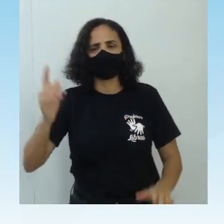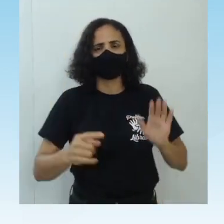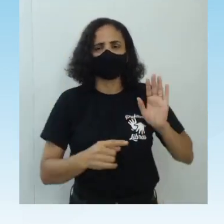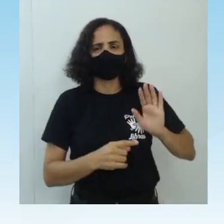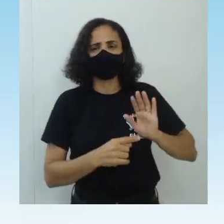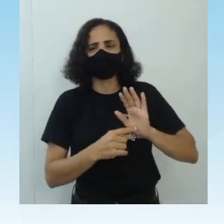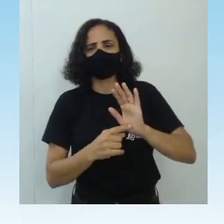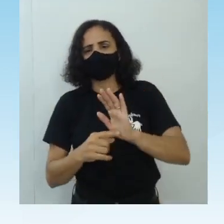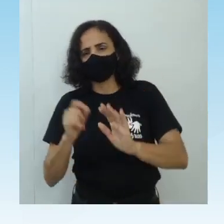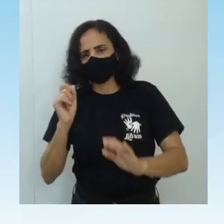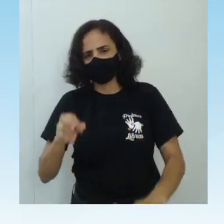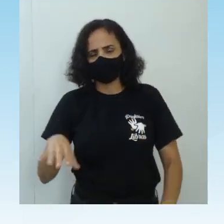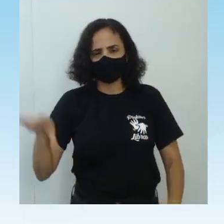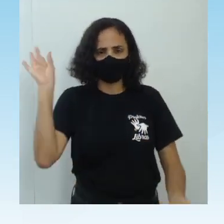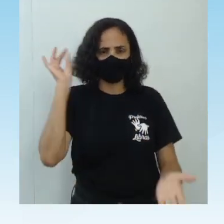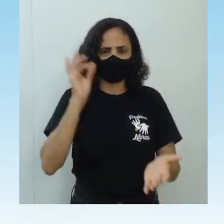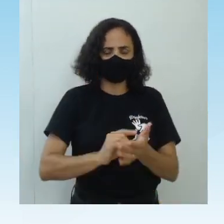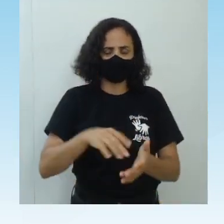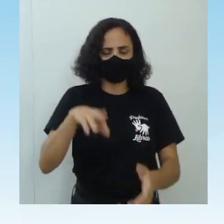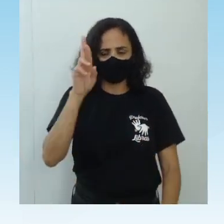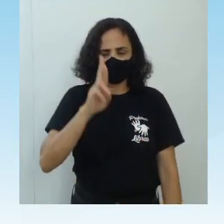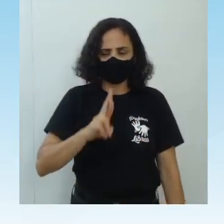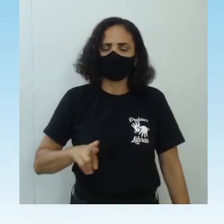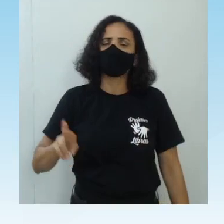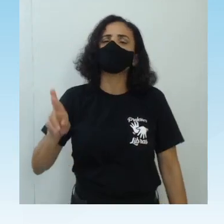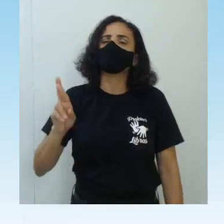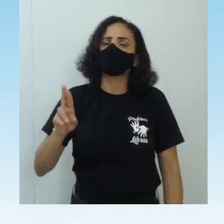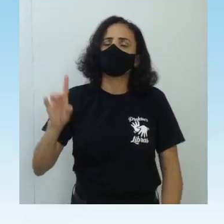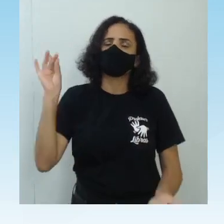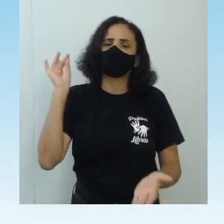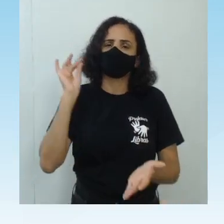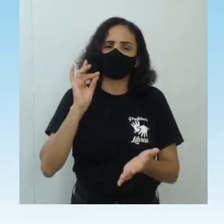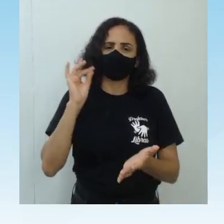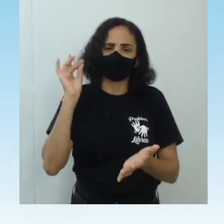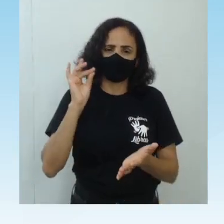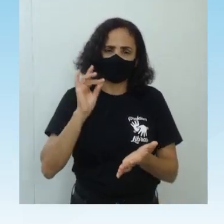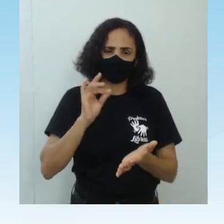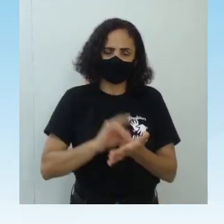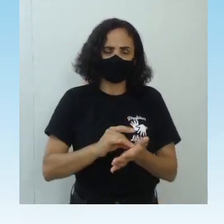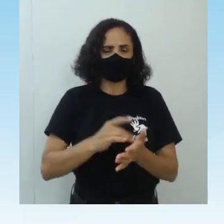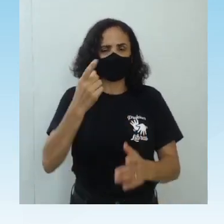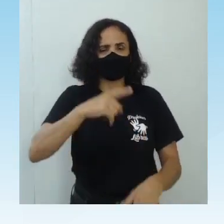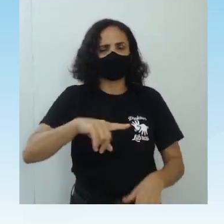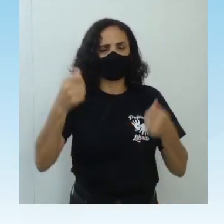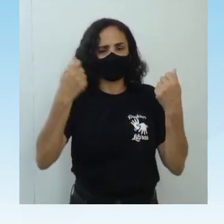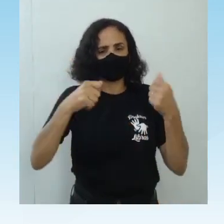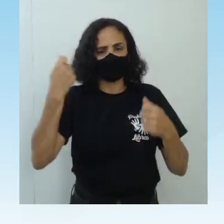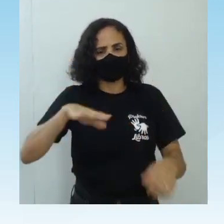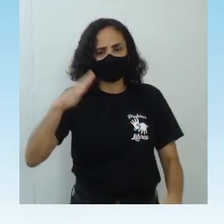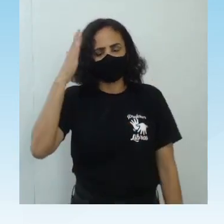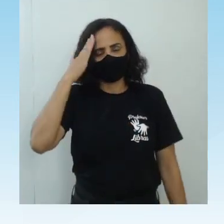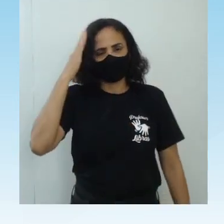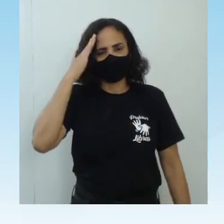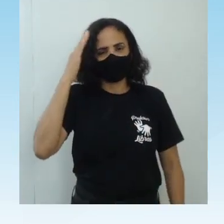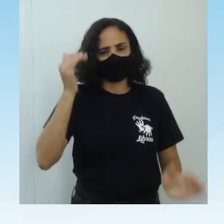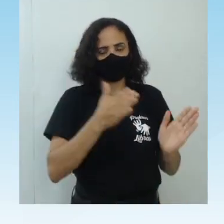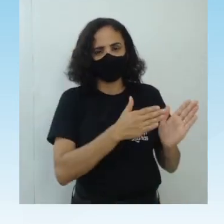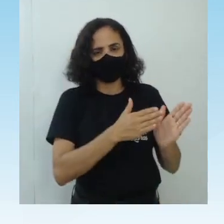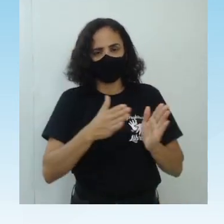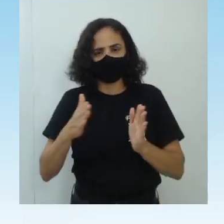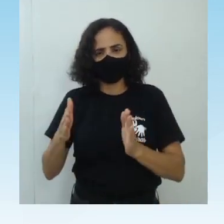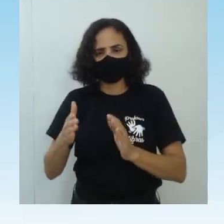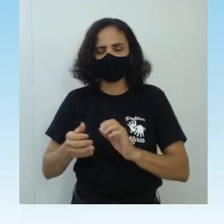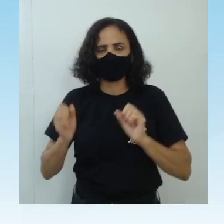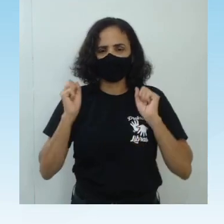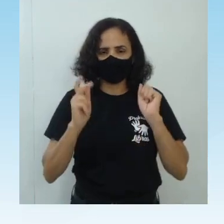isso que a realidade ela é e precisa ser entendida de maneira racional racional